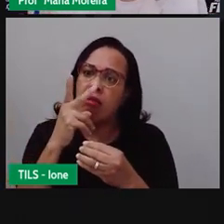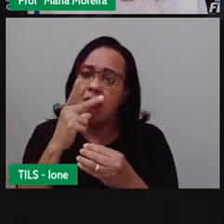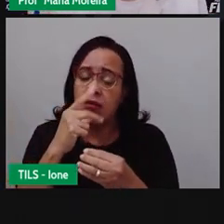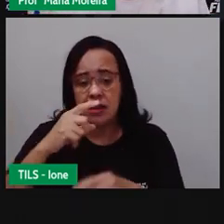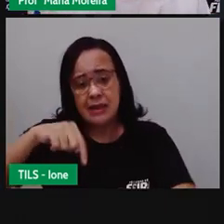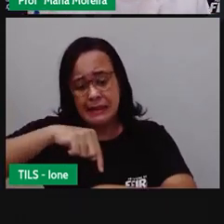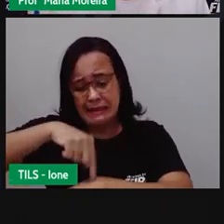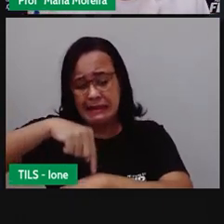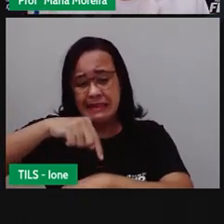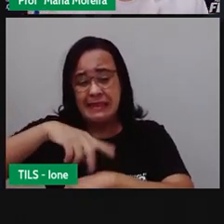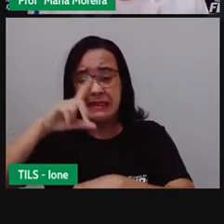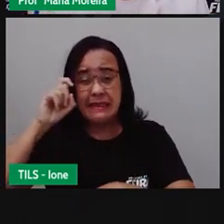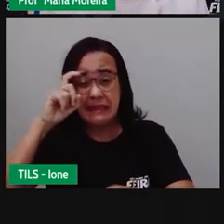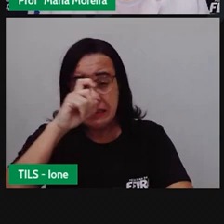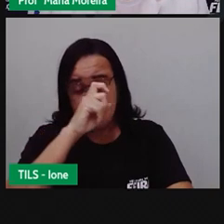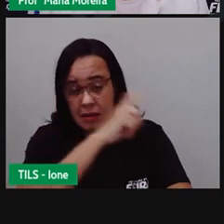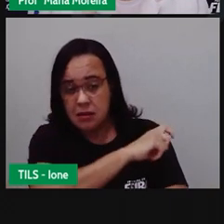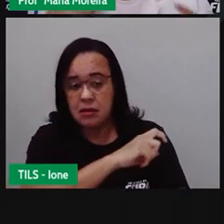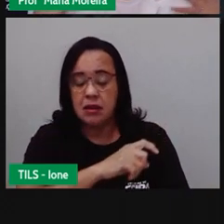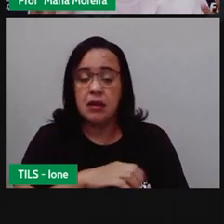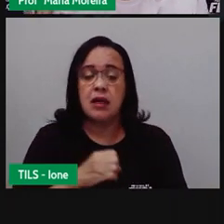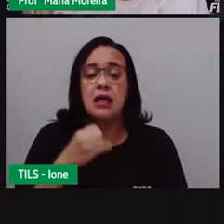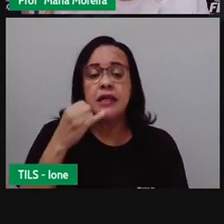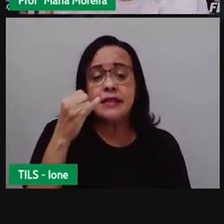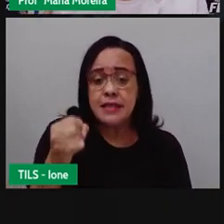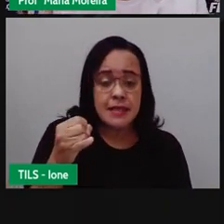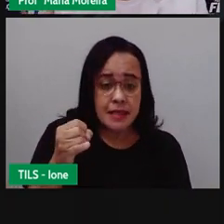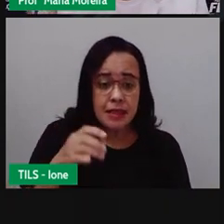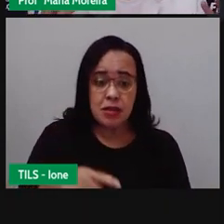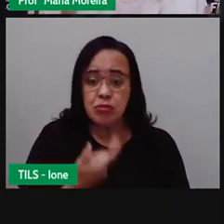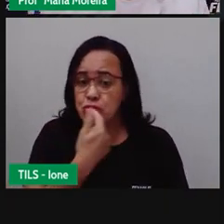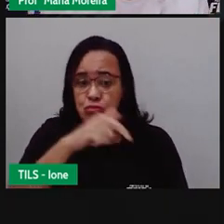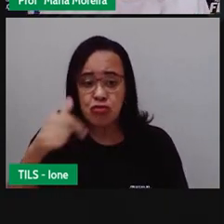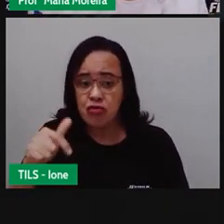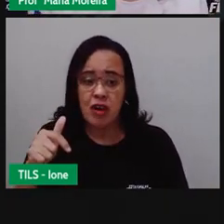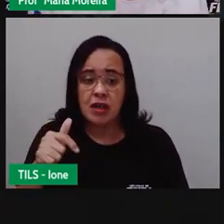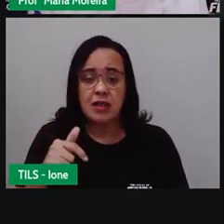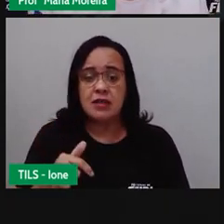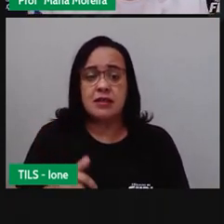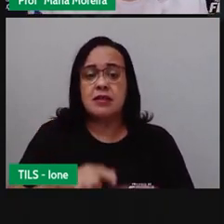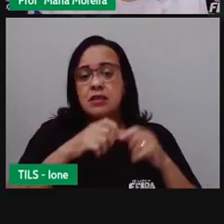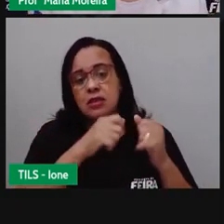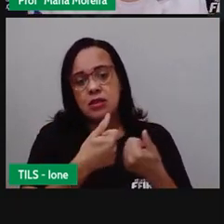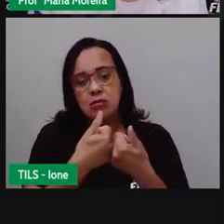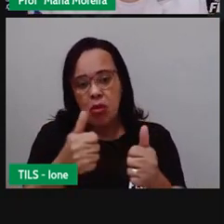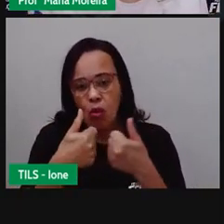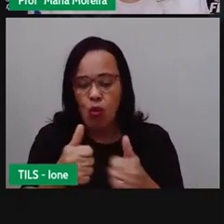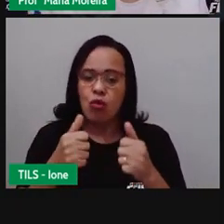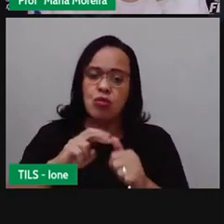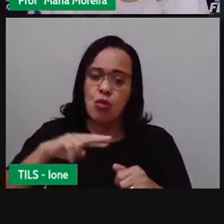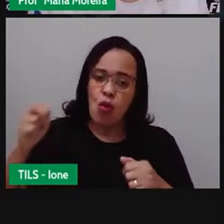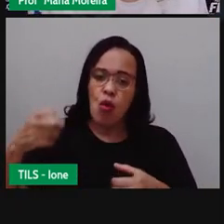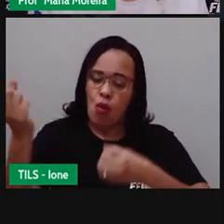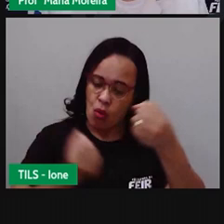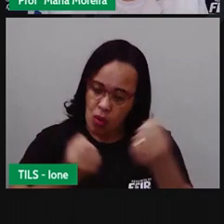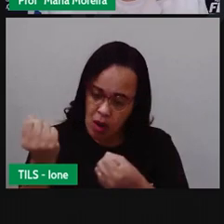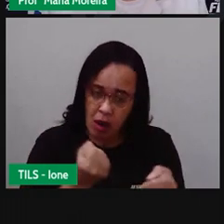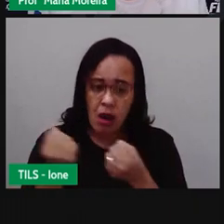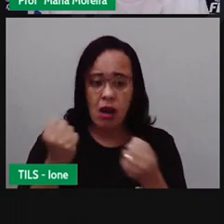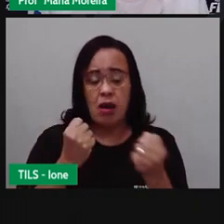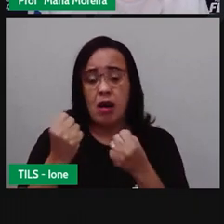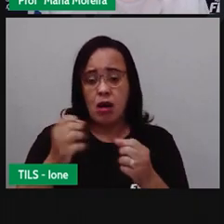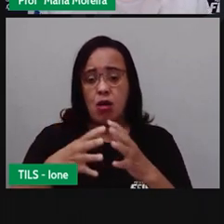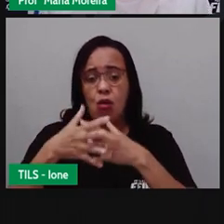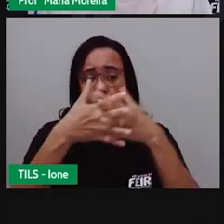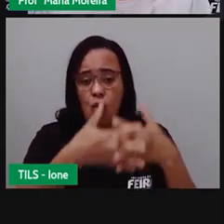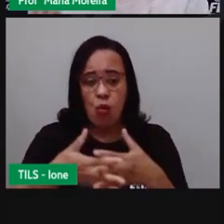deveria. Mas, imagine quanto tempo a gente não levaria para conseguir receber a vacina. Então, provavelmente, elas iriam estragar.